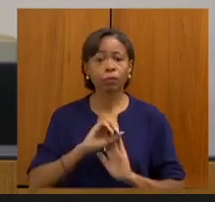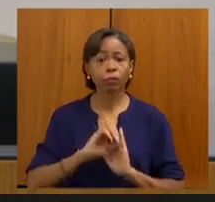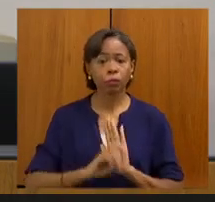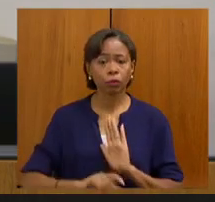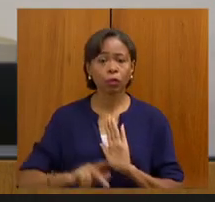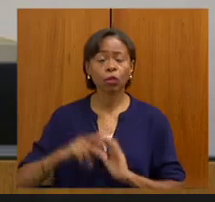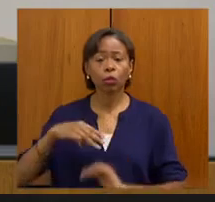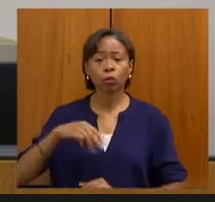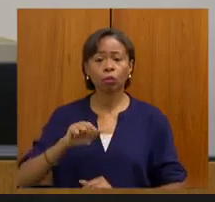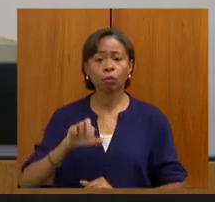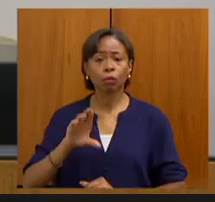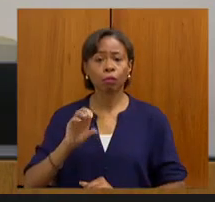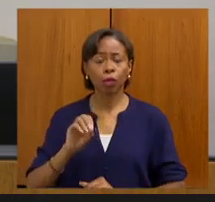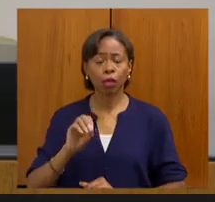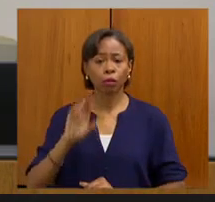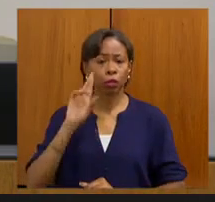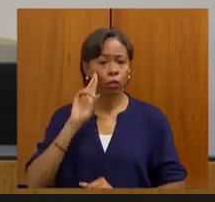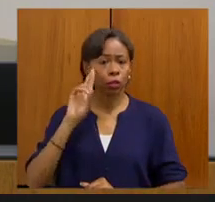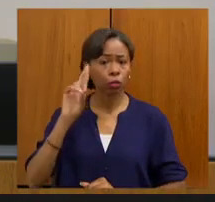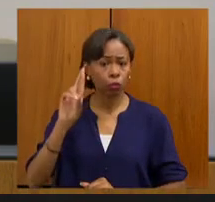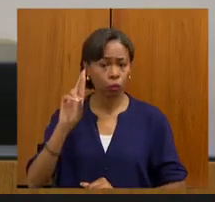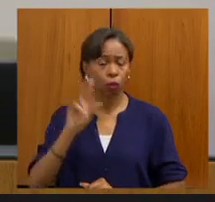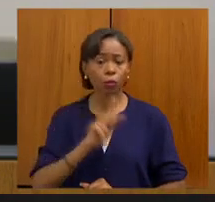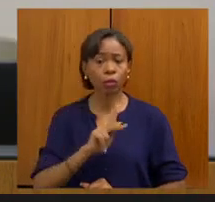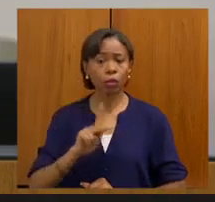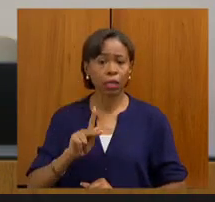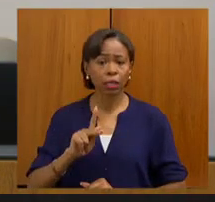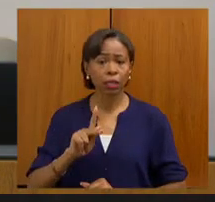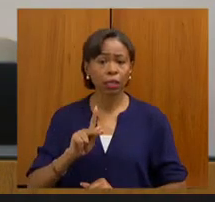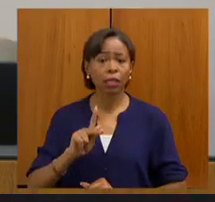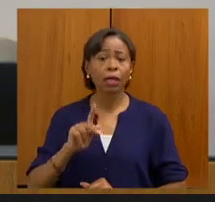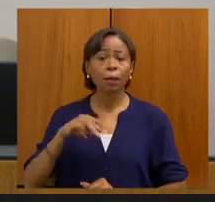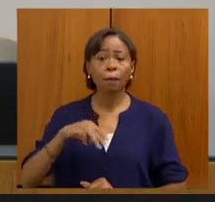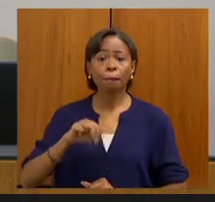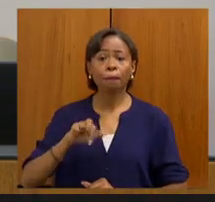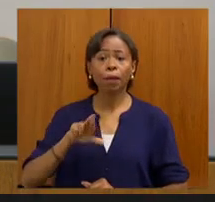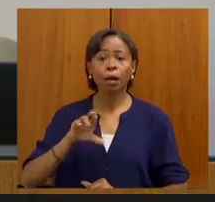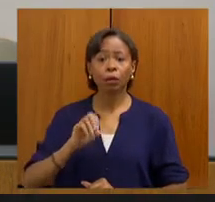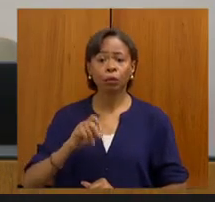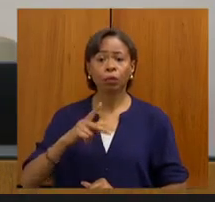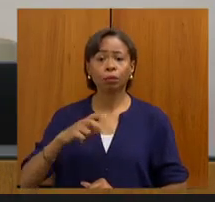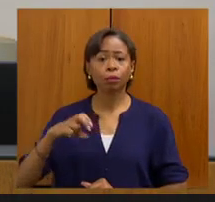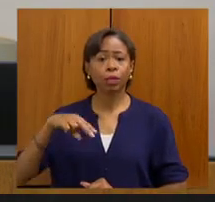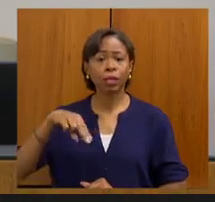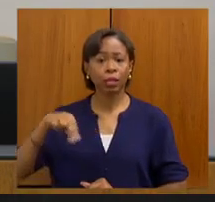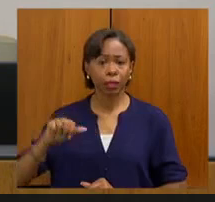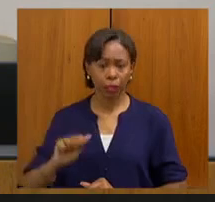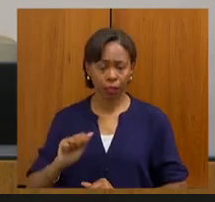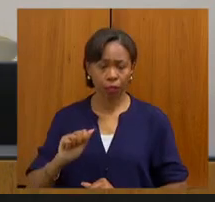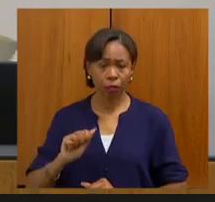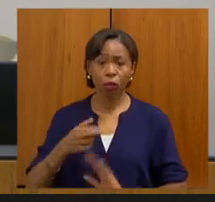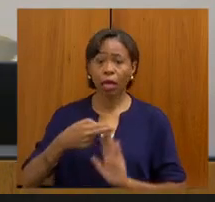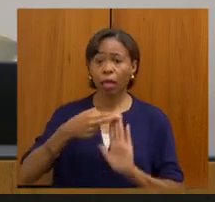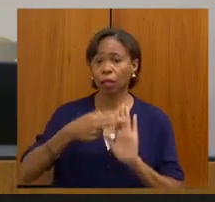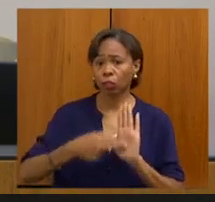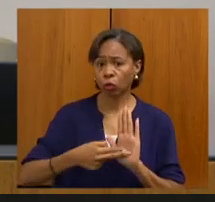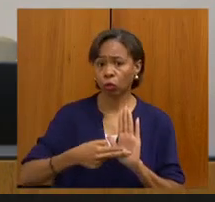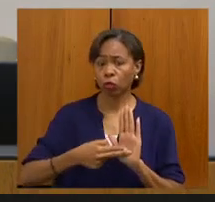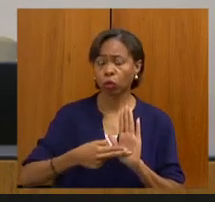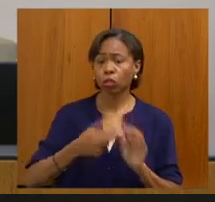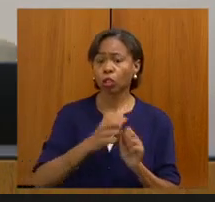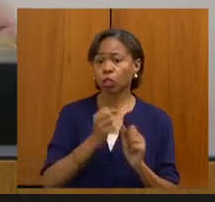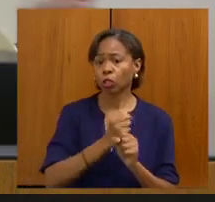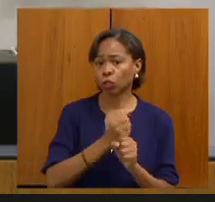Leite, diretor-presidente da Associação Mário Pena, encaminhando o relatório da gestão 2019-2021.